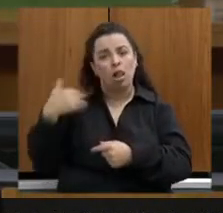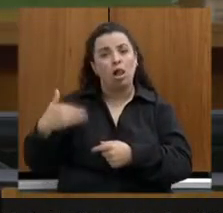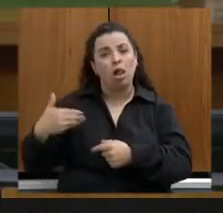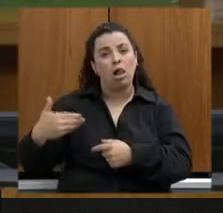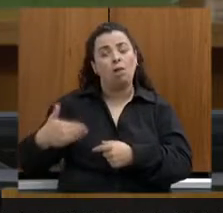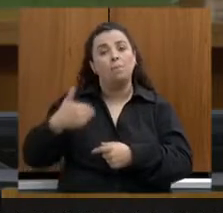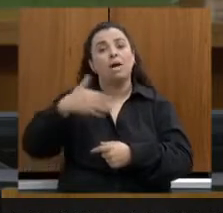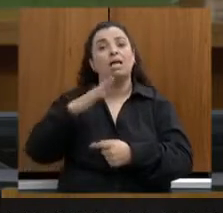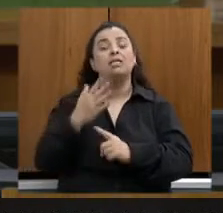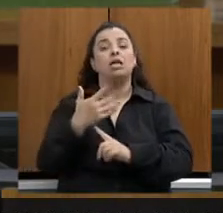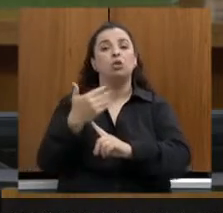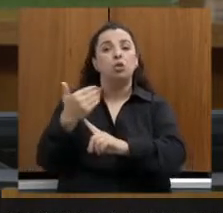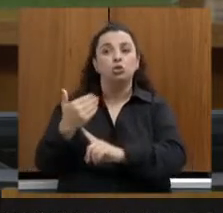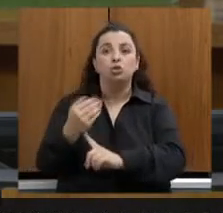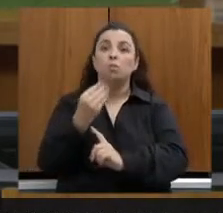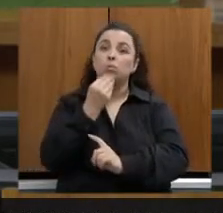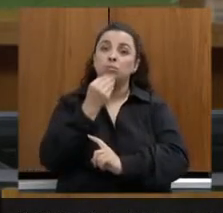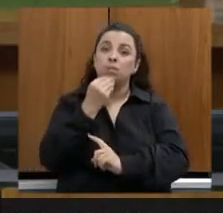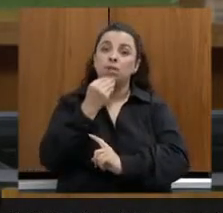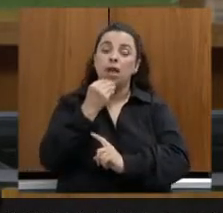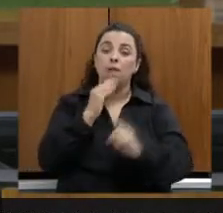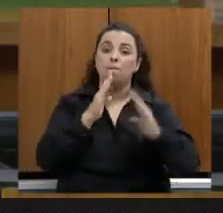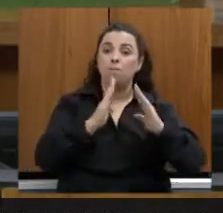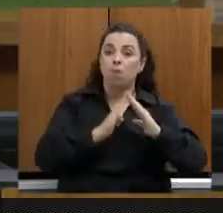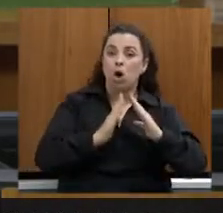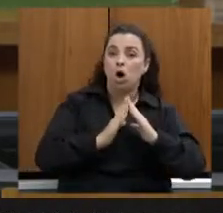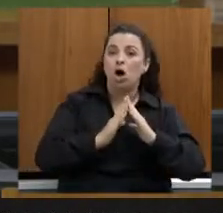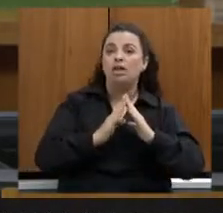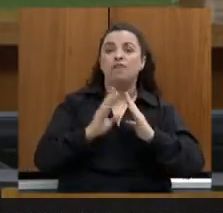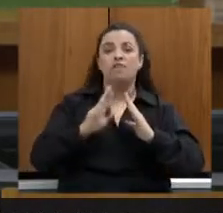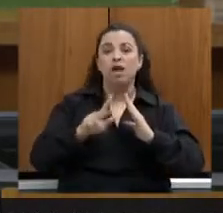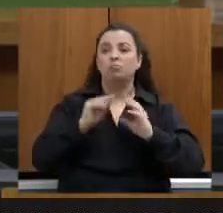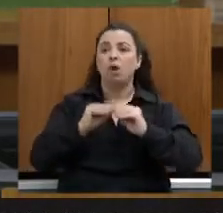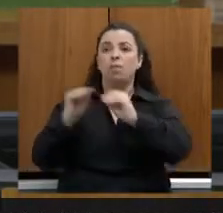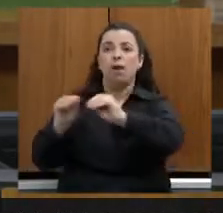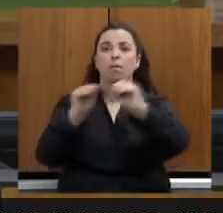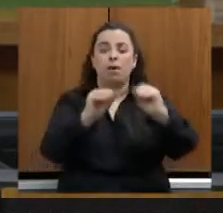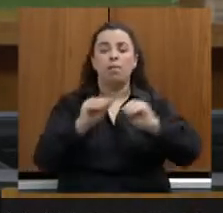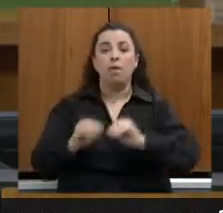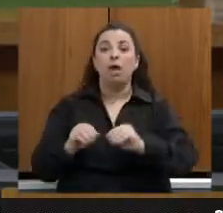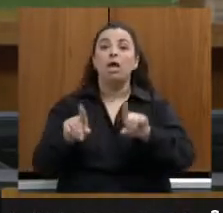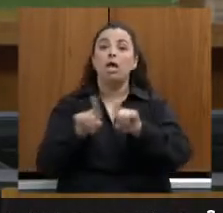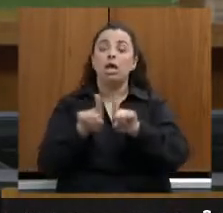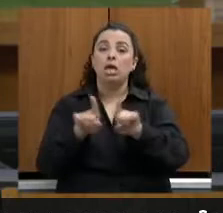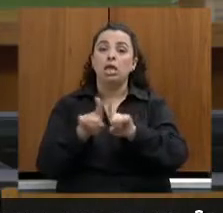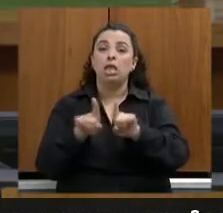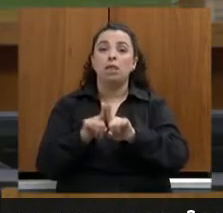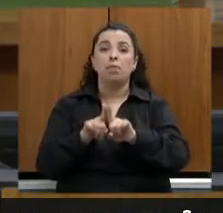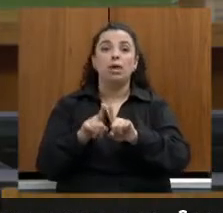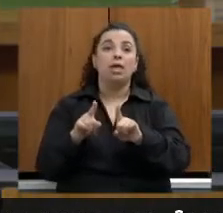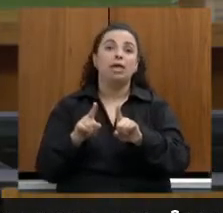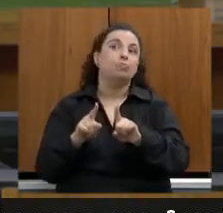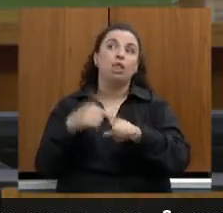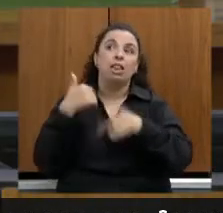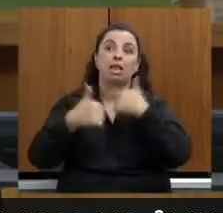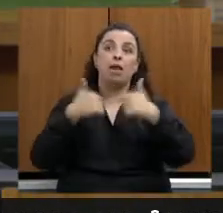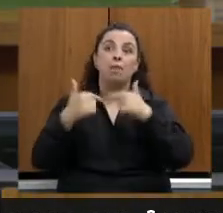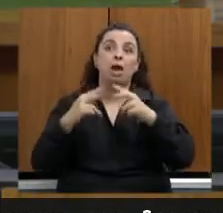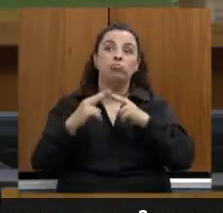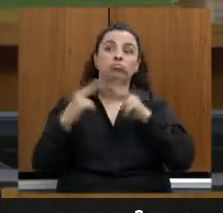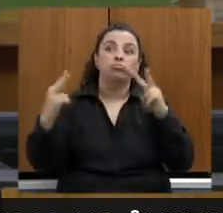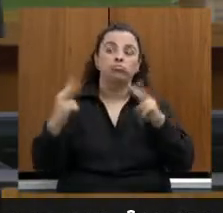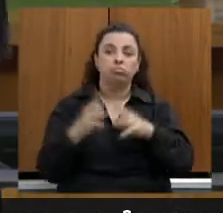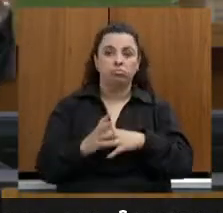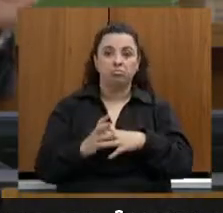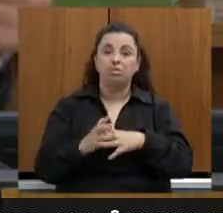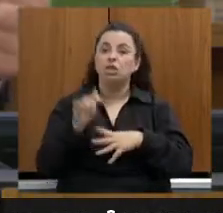lugares e trabalhar online, então a moradia tende a ser volátil. E o turismo necessita de mão de obra,